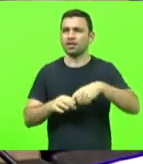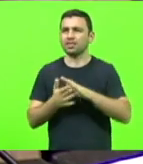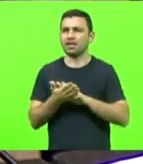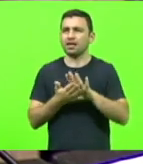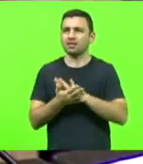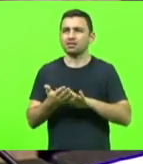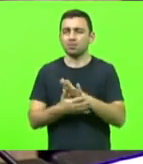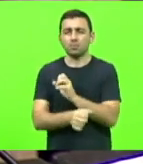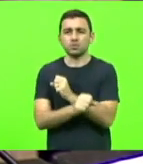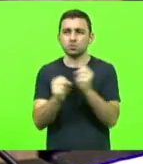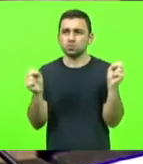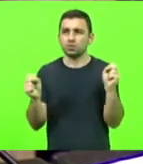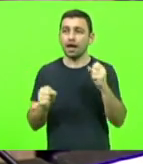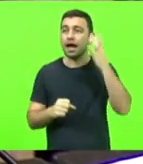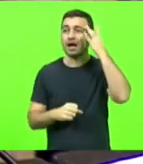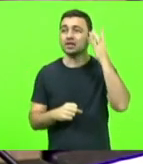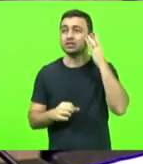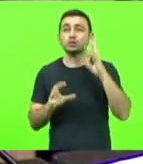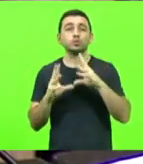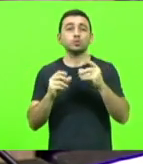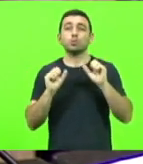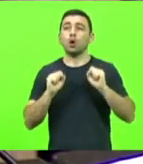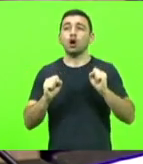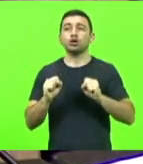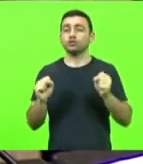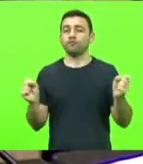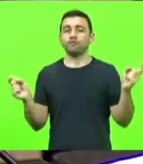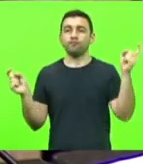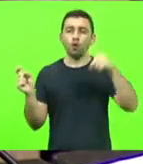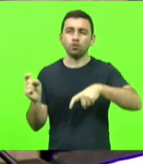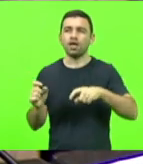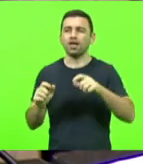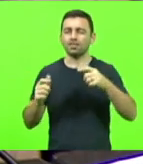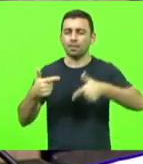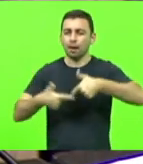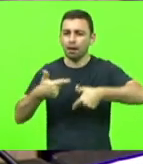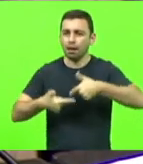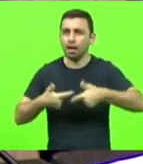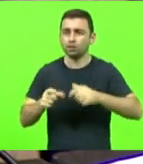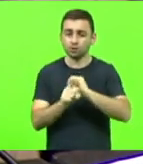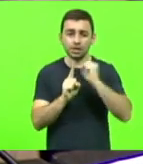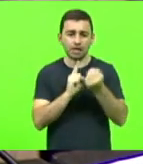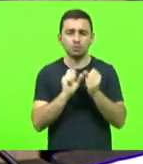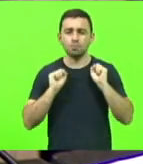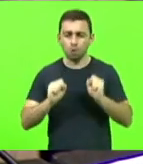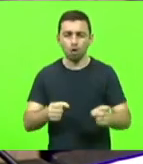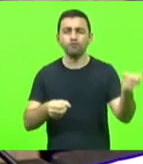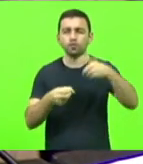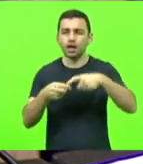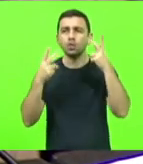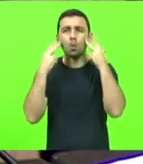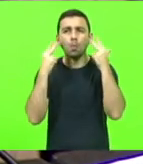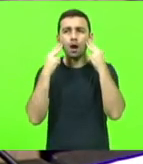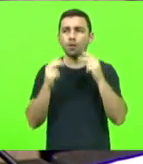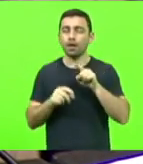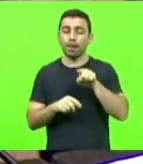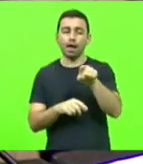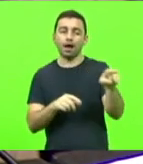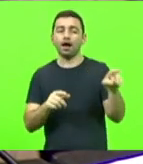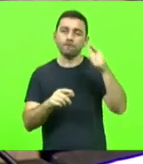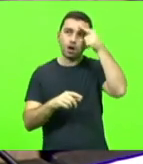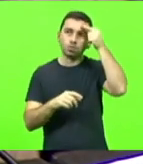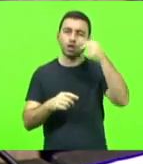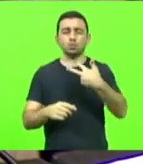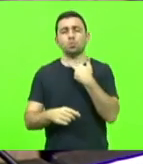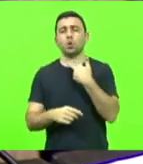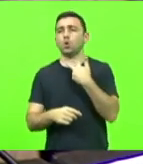um absurdo, eles acham que todo mundo pode retornar, todo mundo pode trabalhar, a sociedade pode retornar à normalidade possível, mas eles não, mas